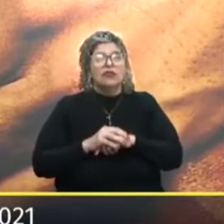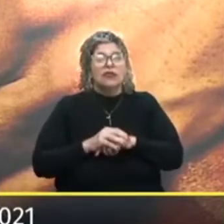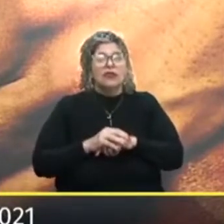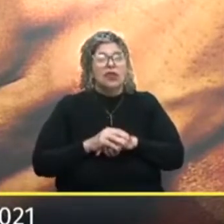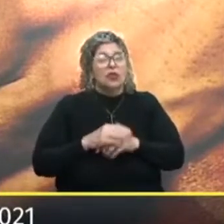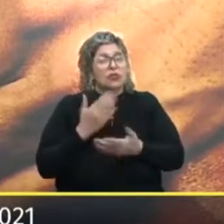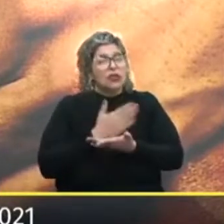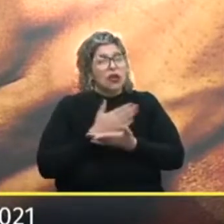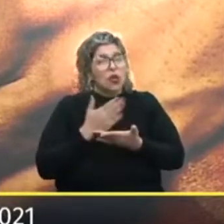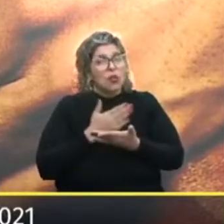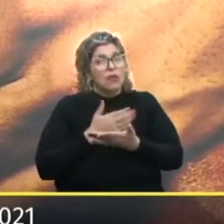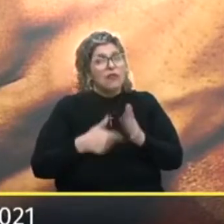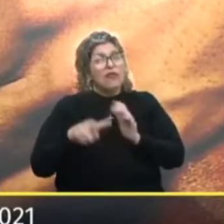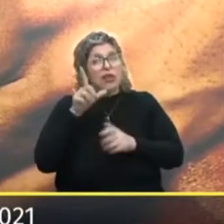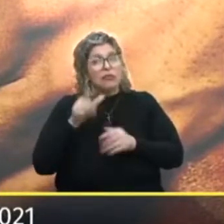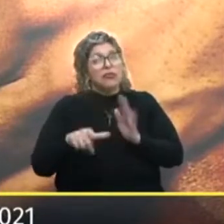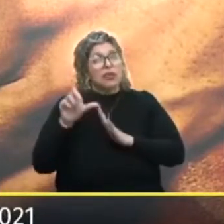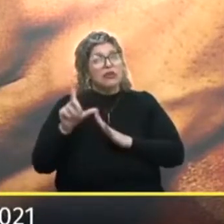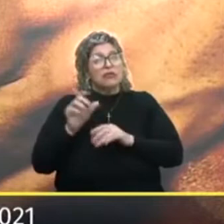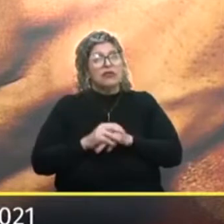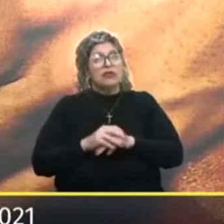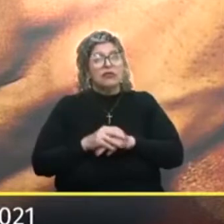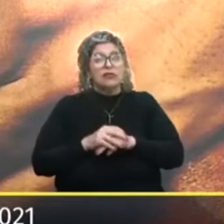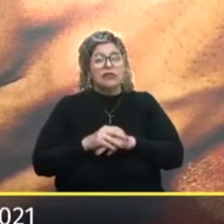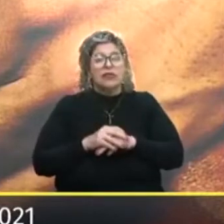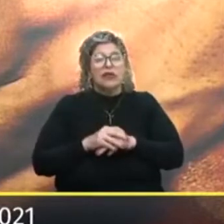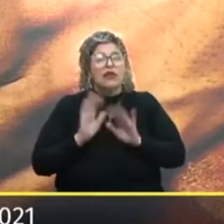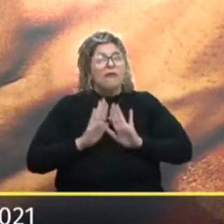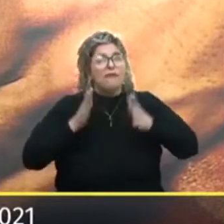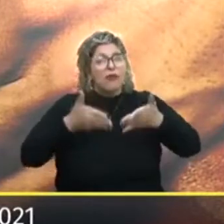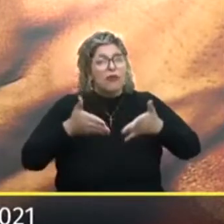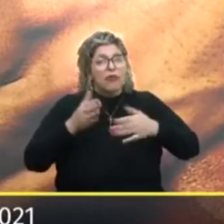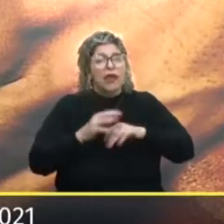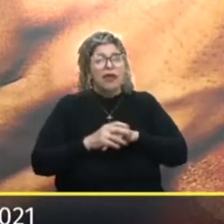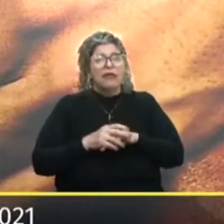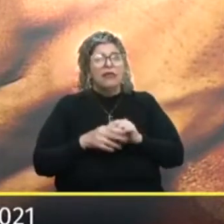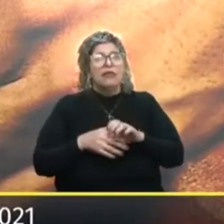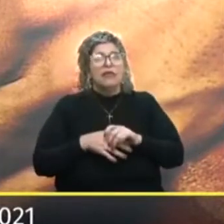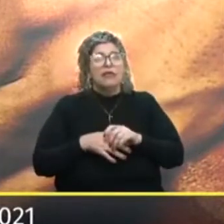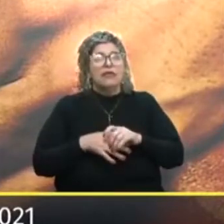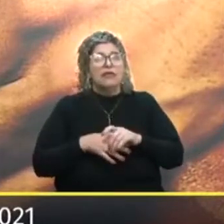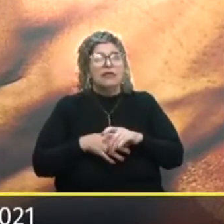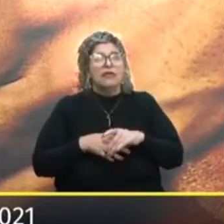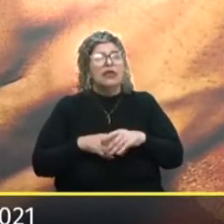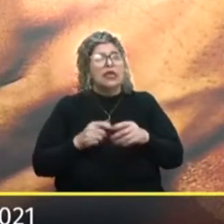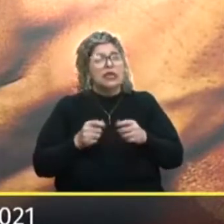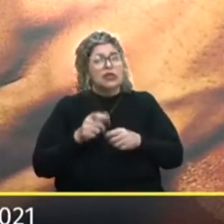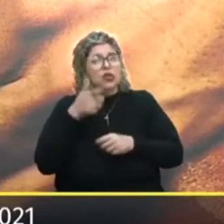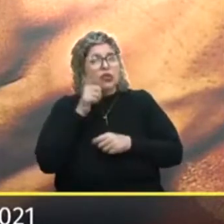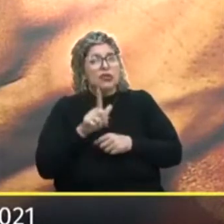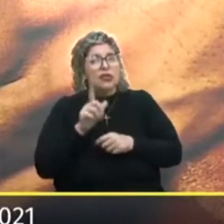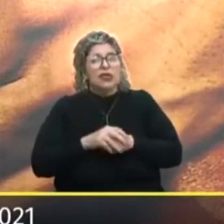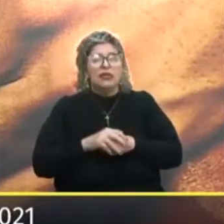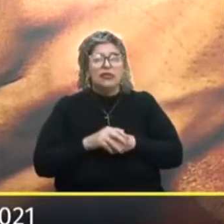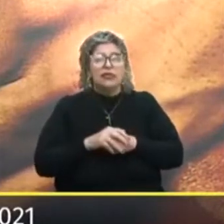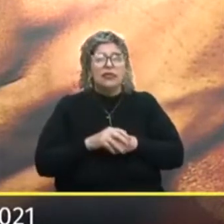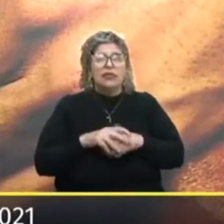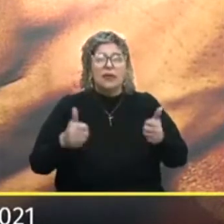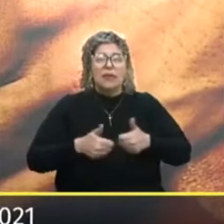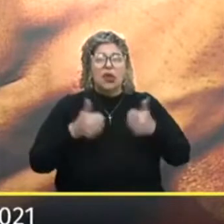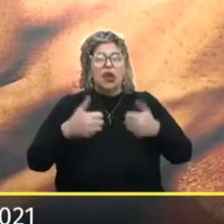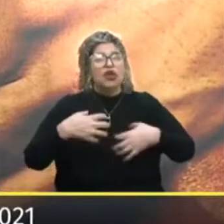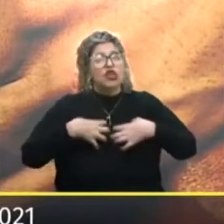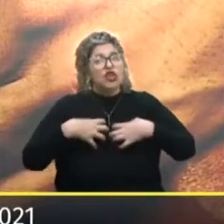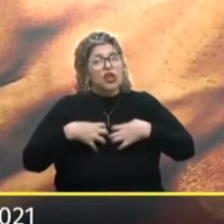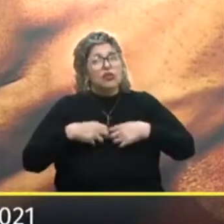comentou No início Ações Voltadas Para que a gente Pudesse Passar por essa Da melhor